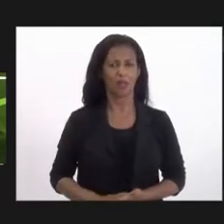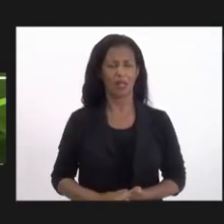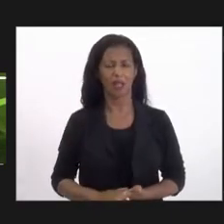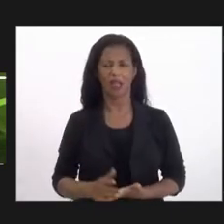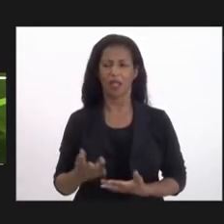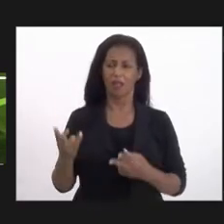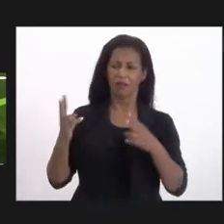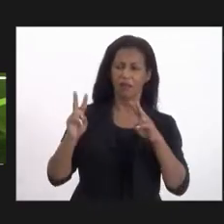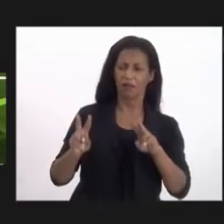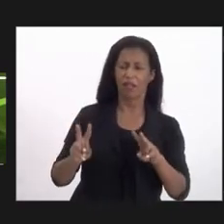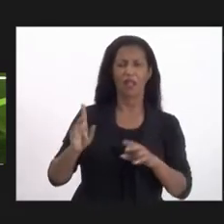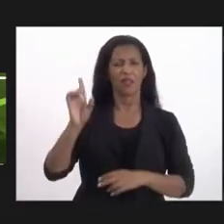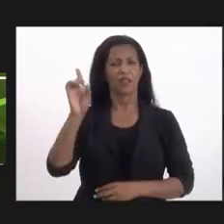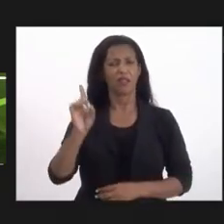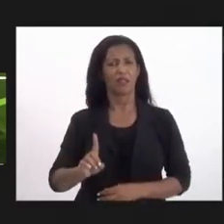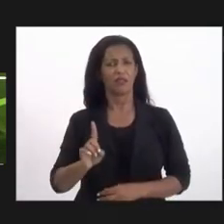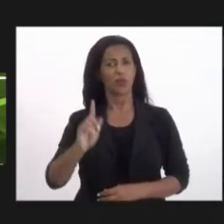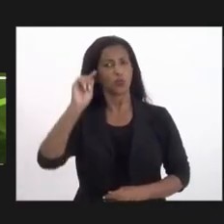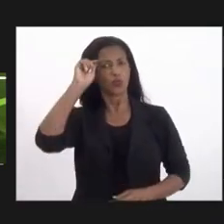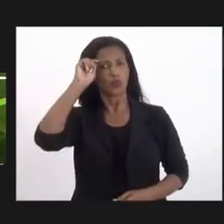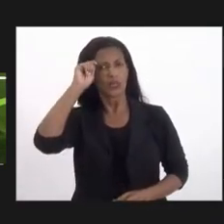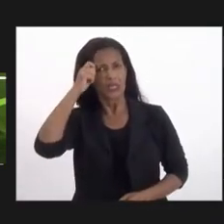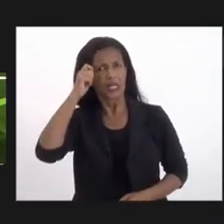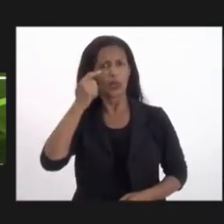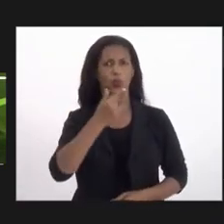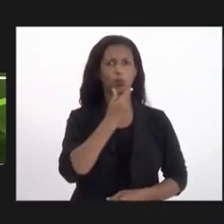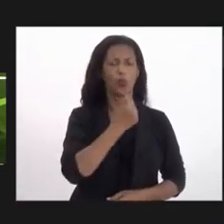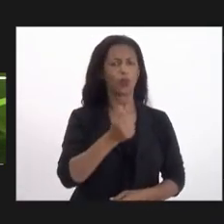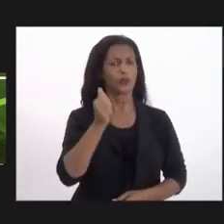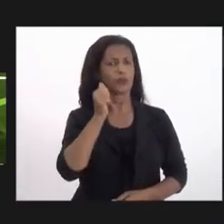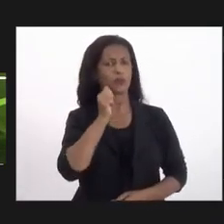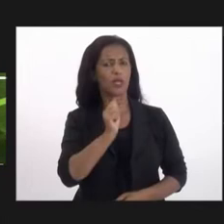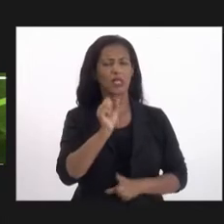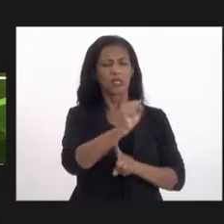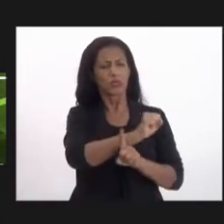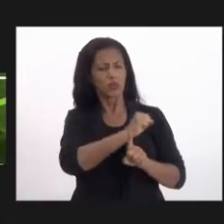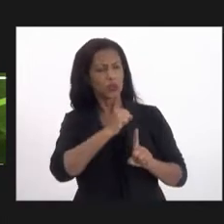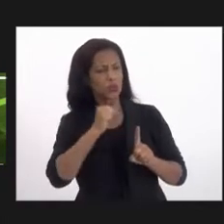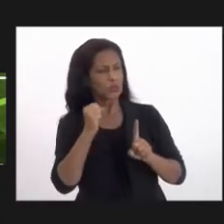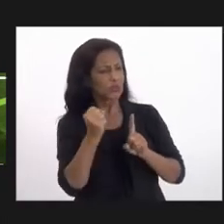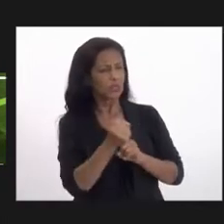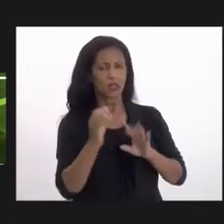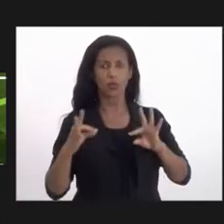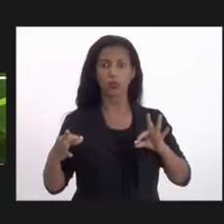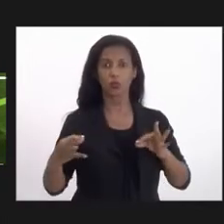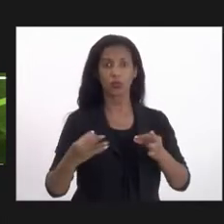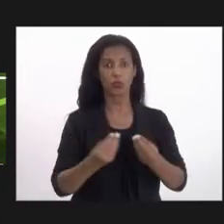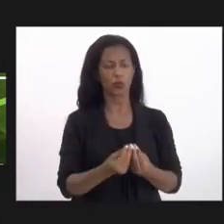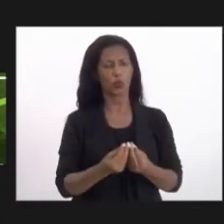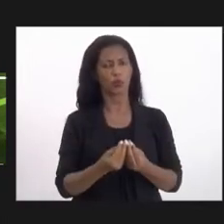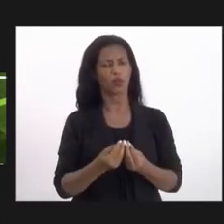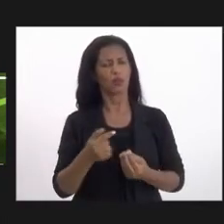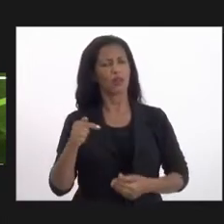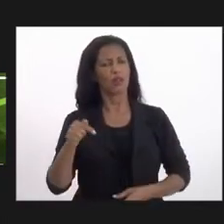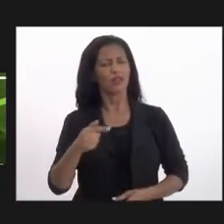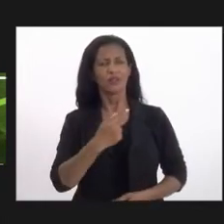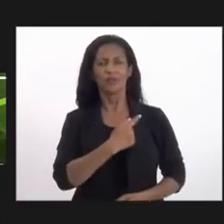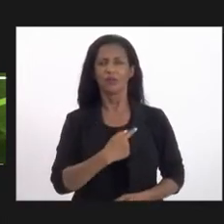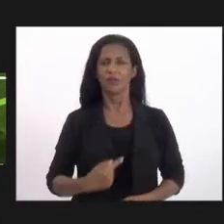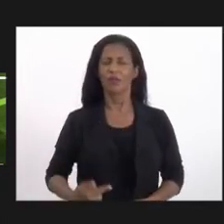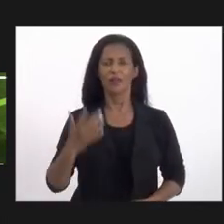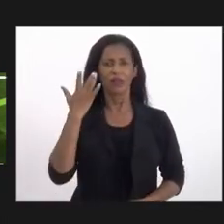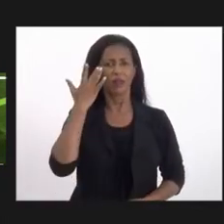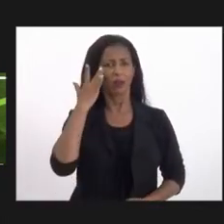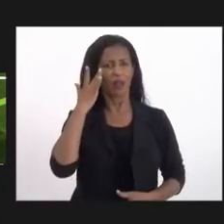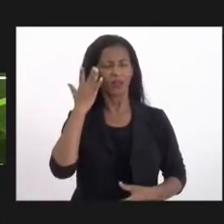ponto de vista da defesa dos negros e negras, da sociedade como um todo, né? Nesse governo, eu acho que